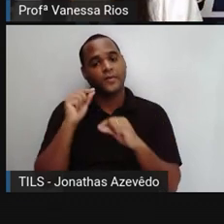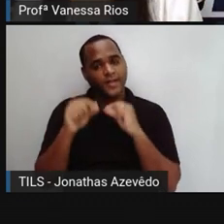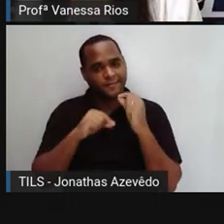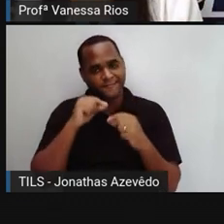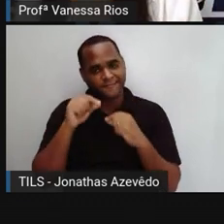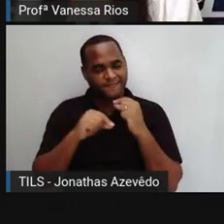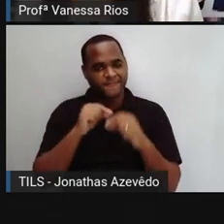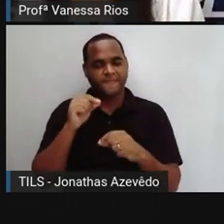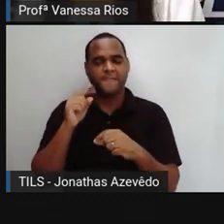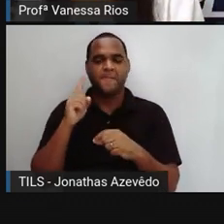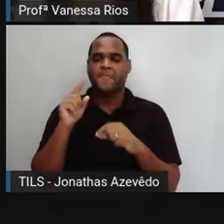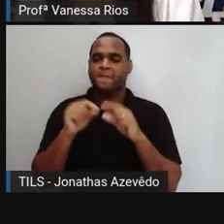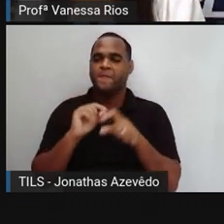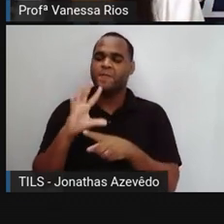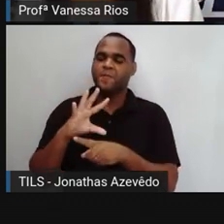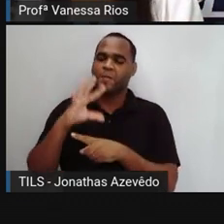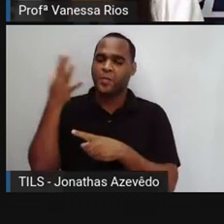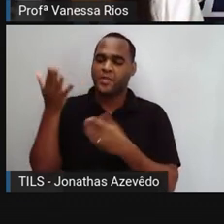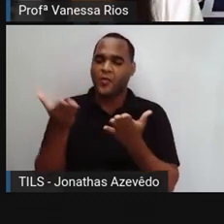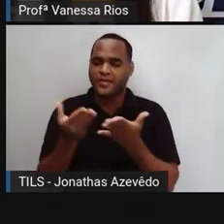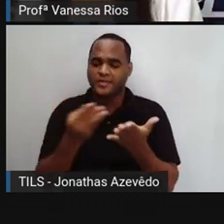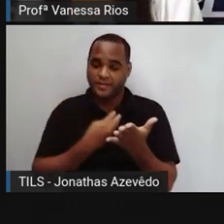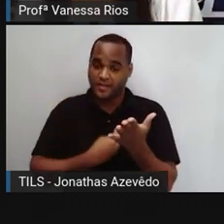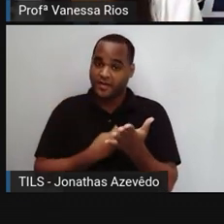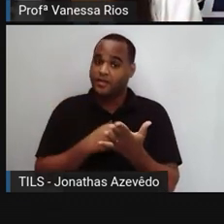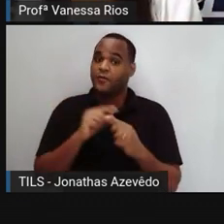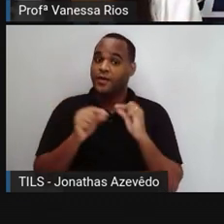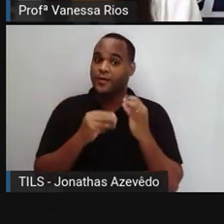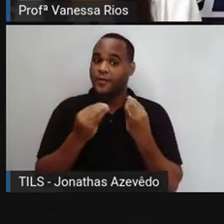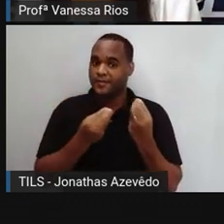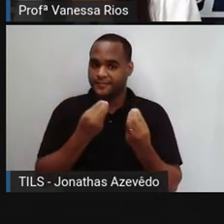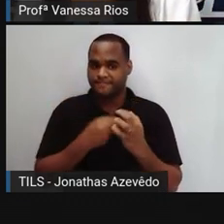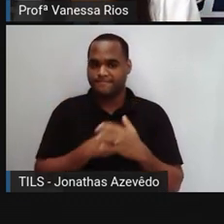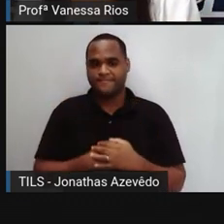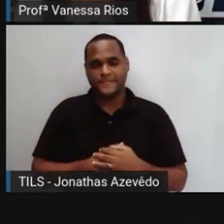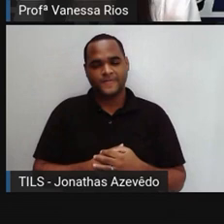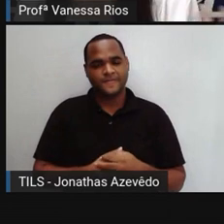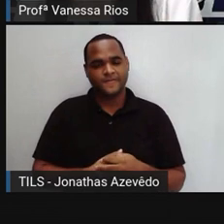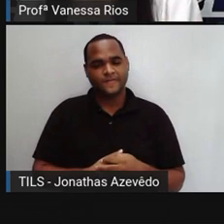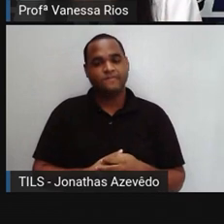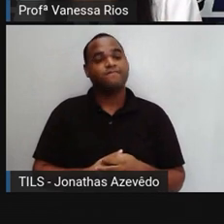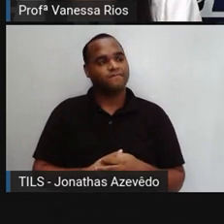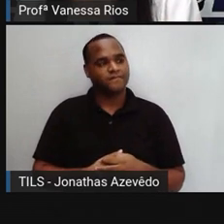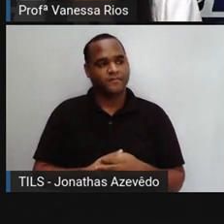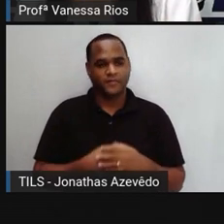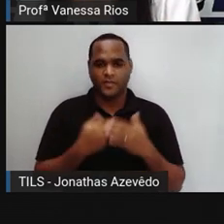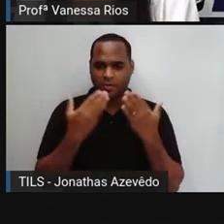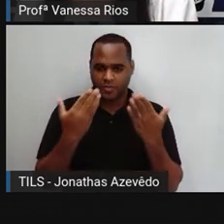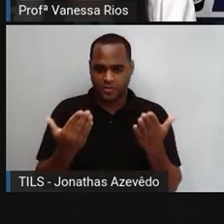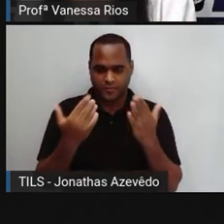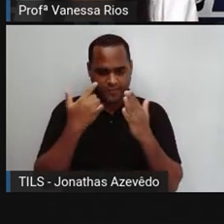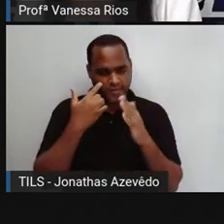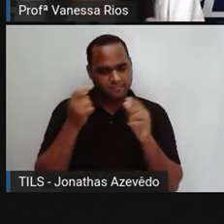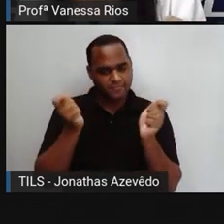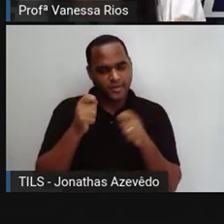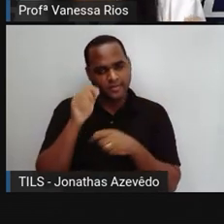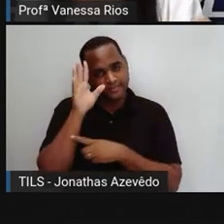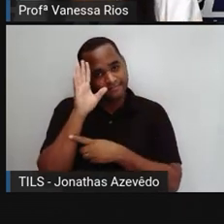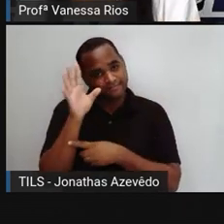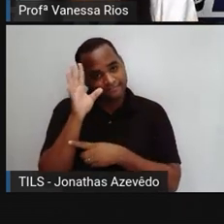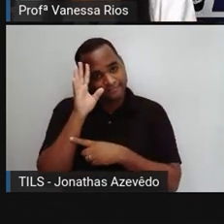representações acontecem no momento atual? Olhem só, é uma proposta para que vocês pensem aí